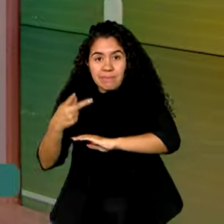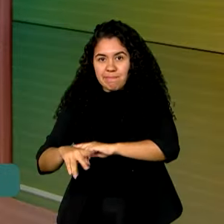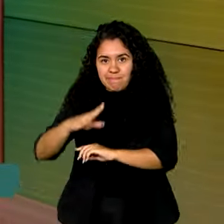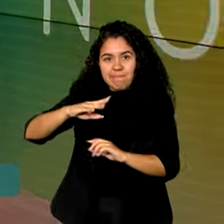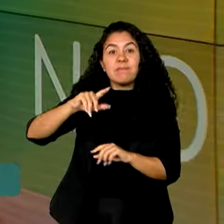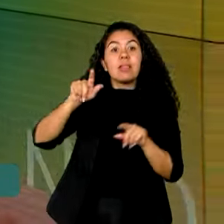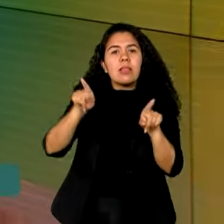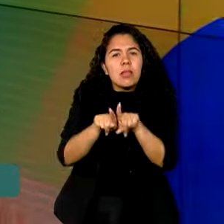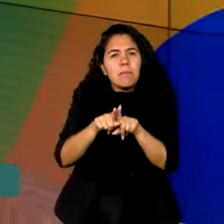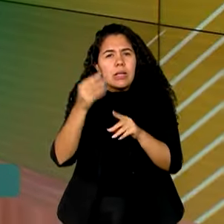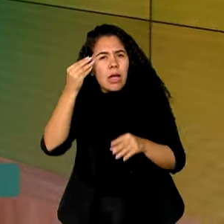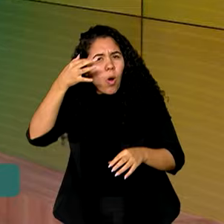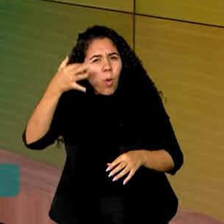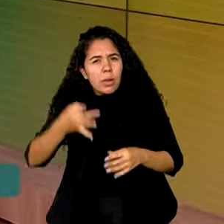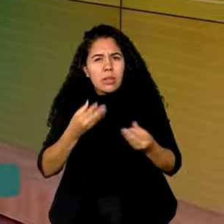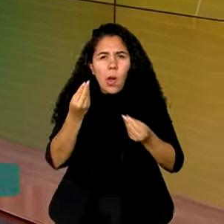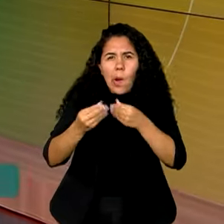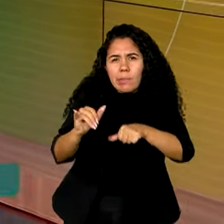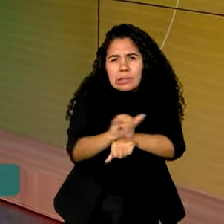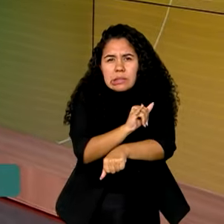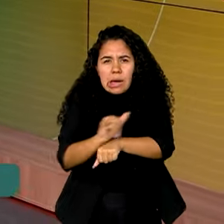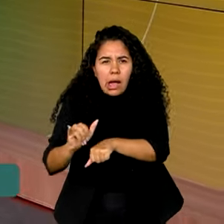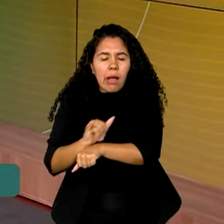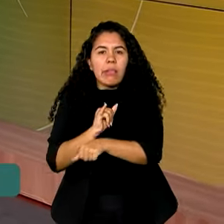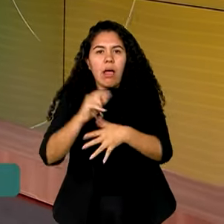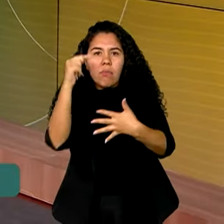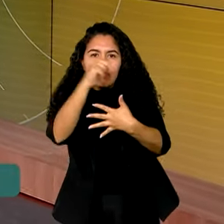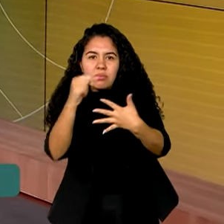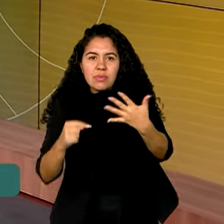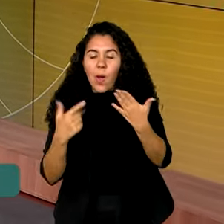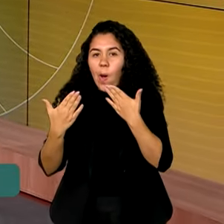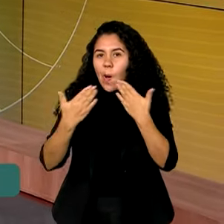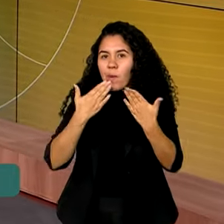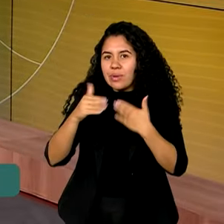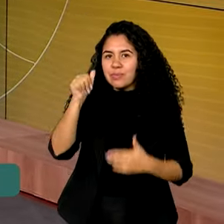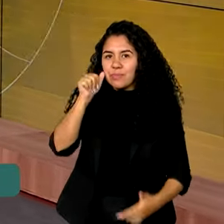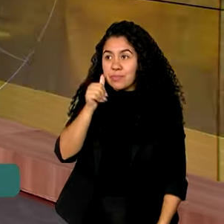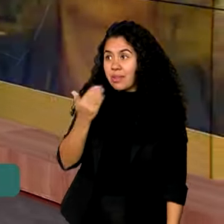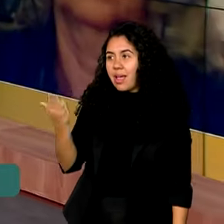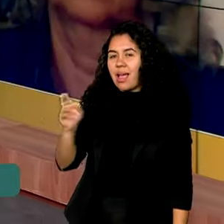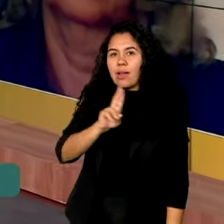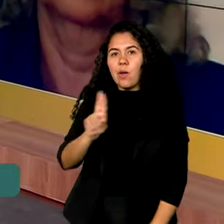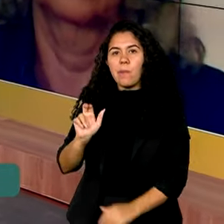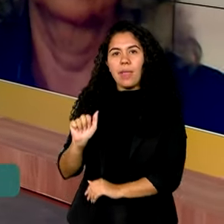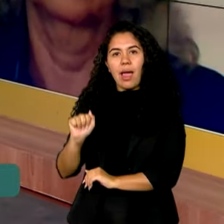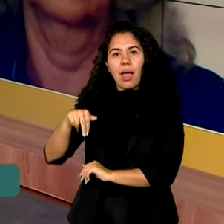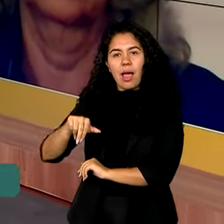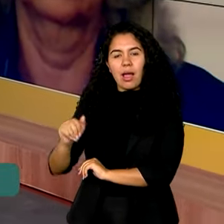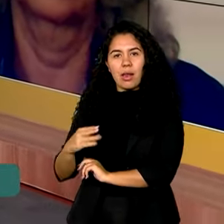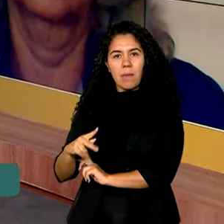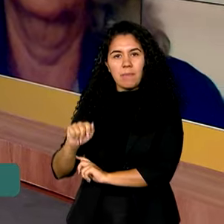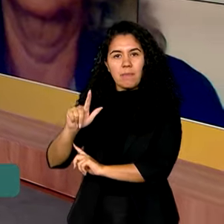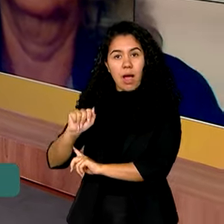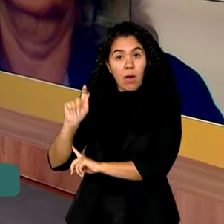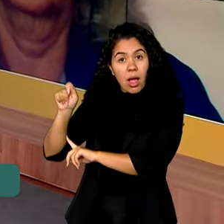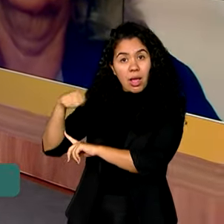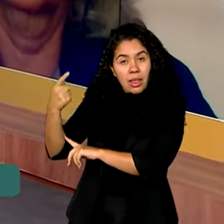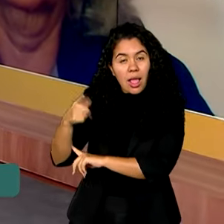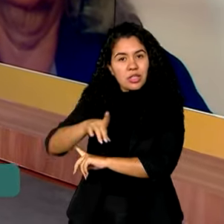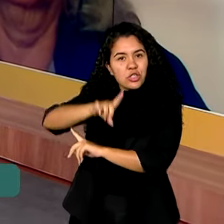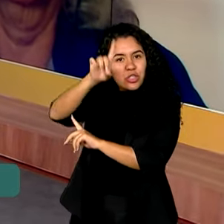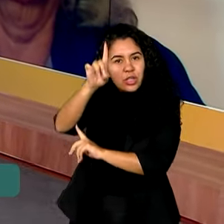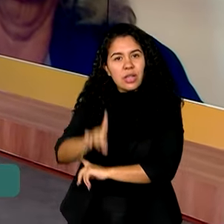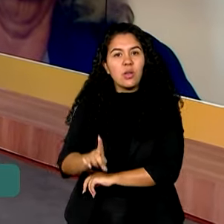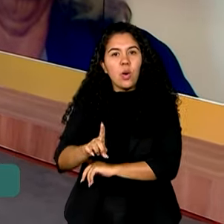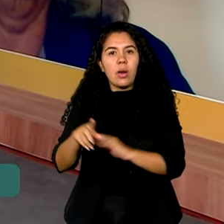região e os efeitos dessa atualização, conversamos agora com Ana Paula Prates, que é diretora do Departamento de Oceano